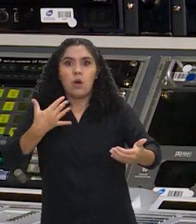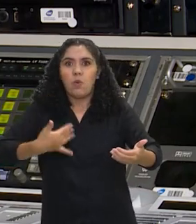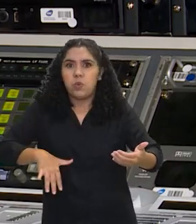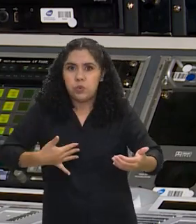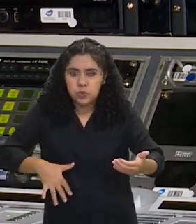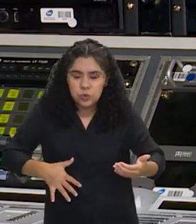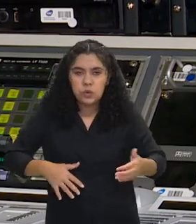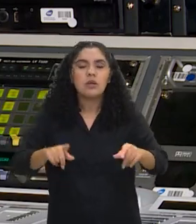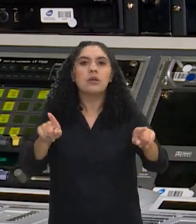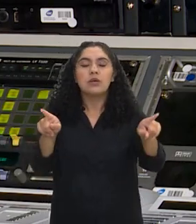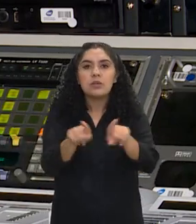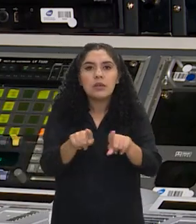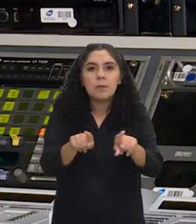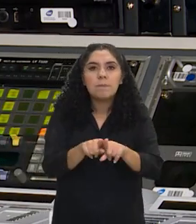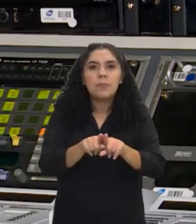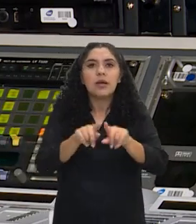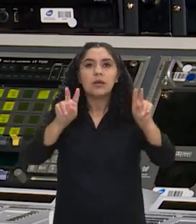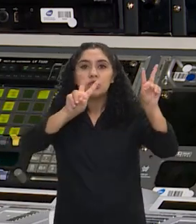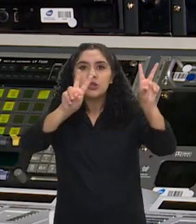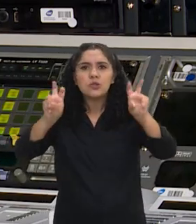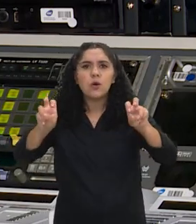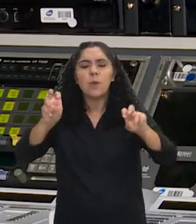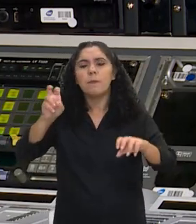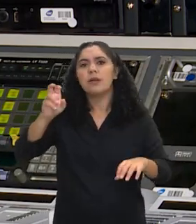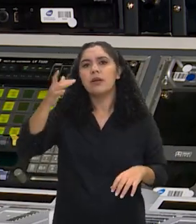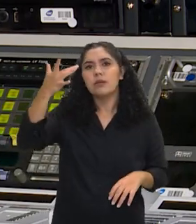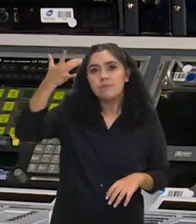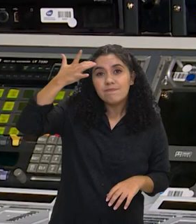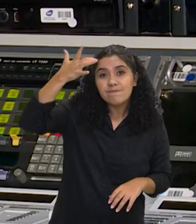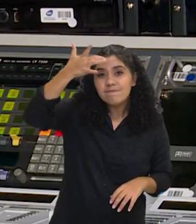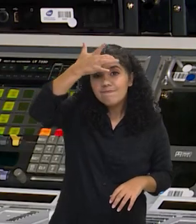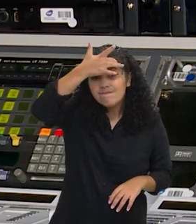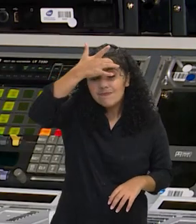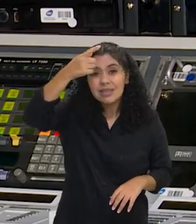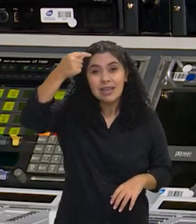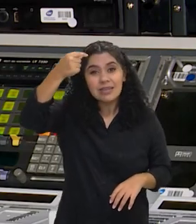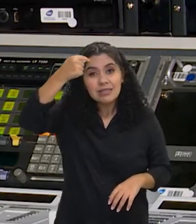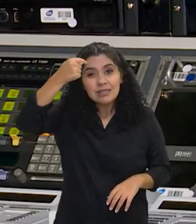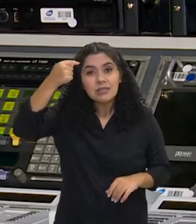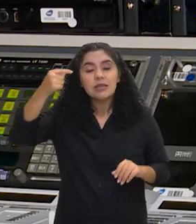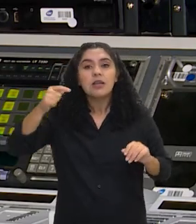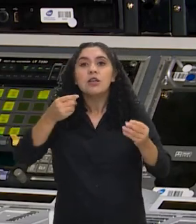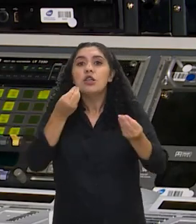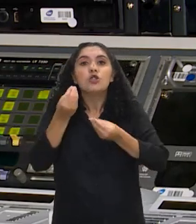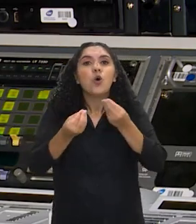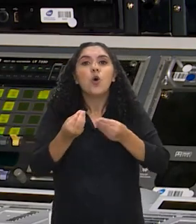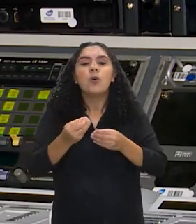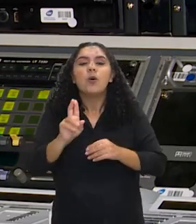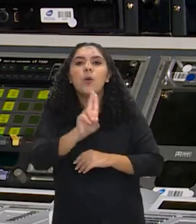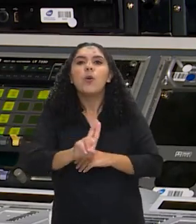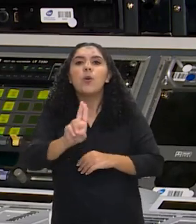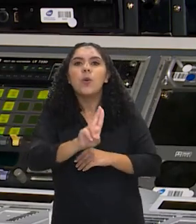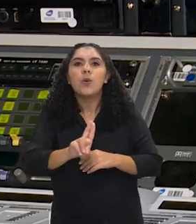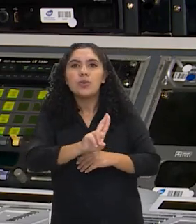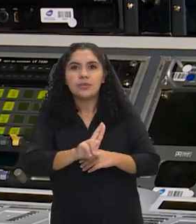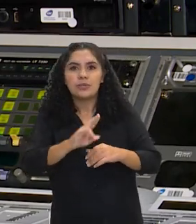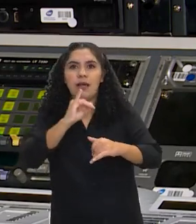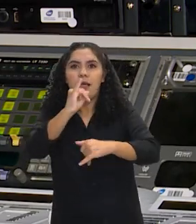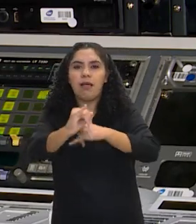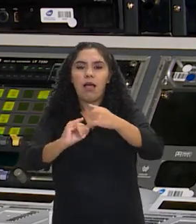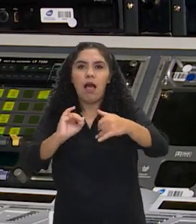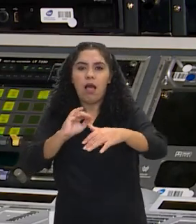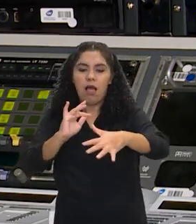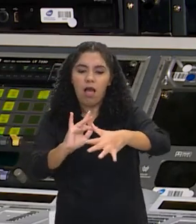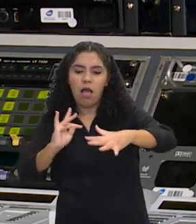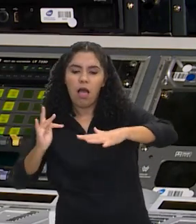E nós temos questões ligadas à saúde mental que têm muito a ver com a lógica de funcionamento das redes sociais.